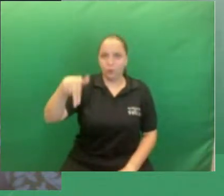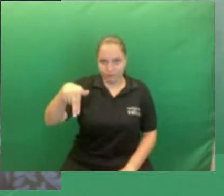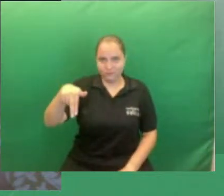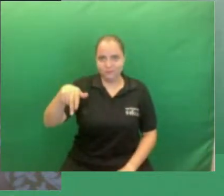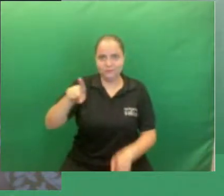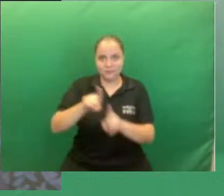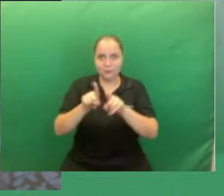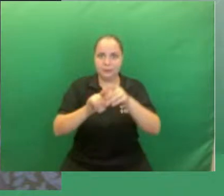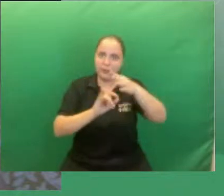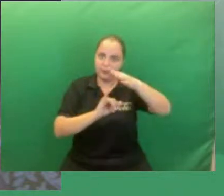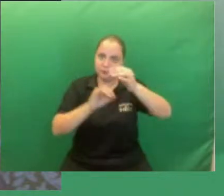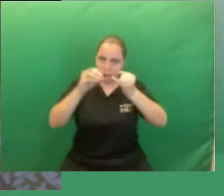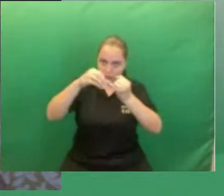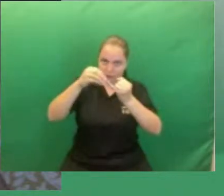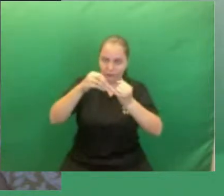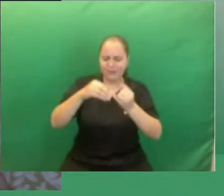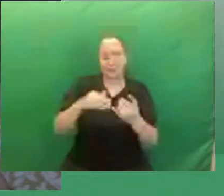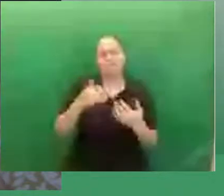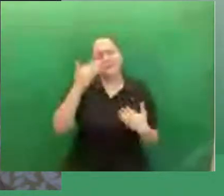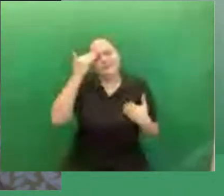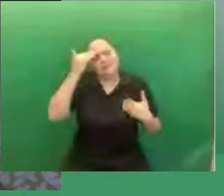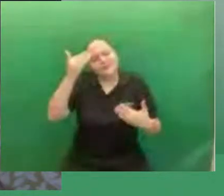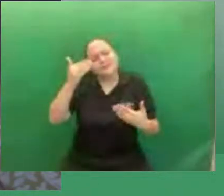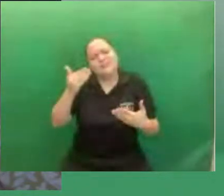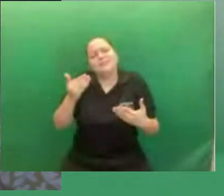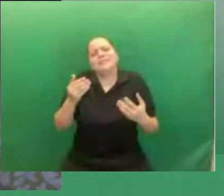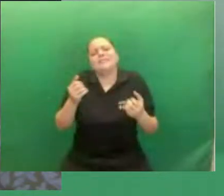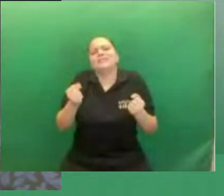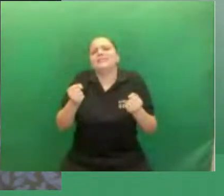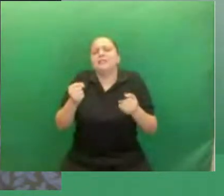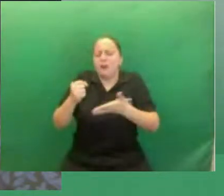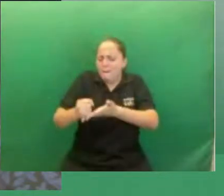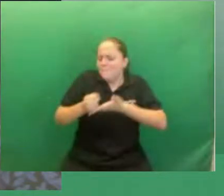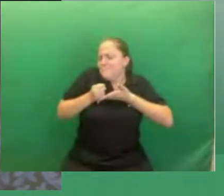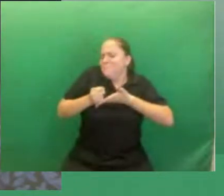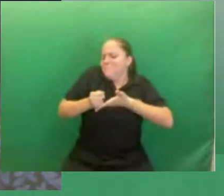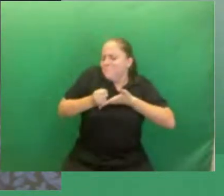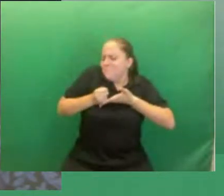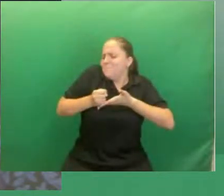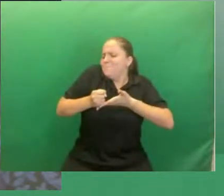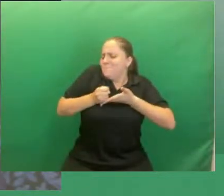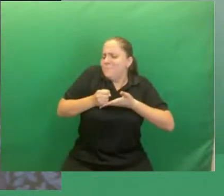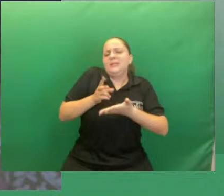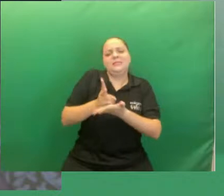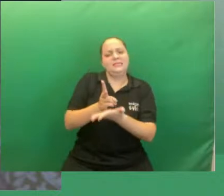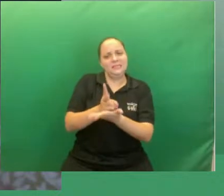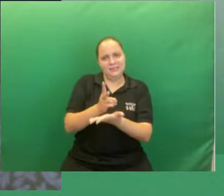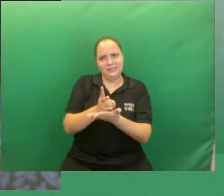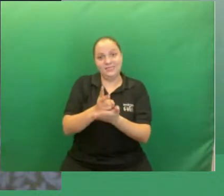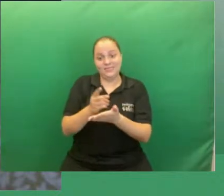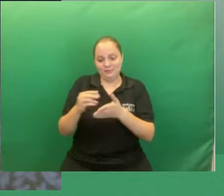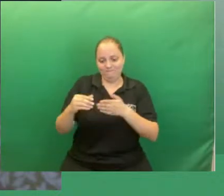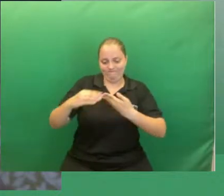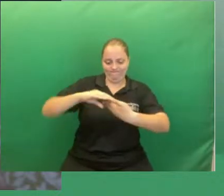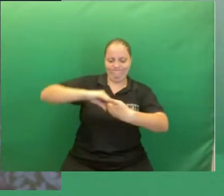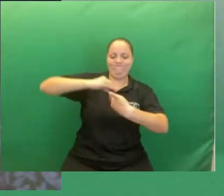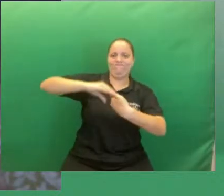também de agradecê-lo, né, pela força que ele sempre me dá em ajudar nas orientações.